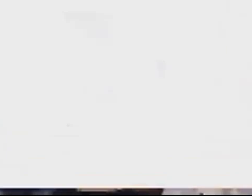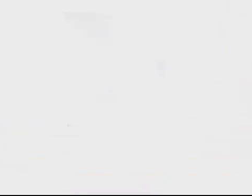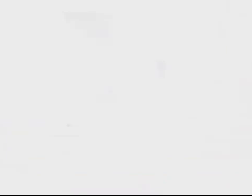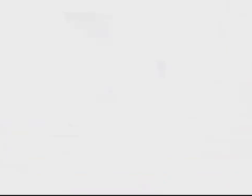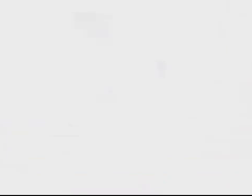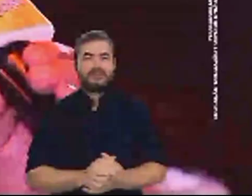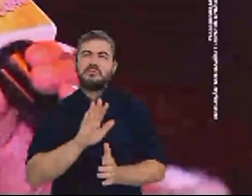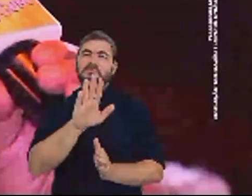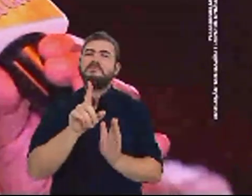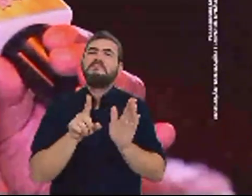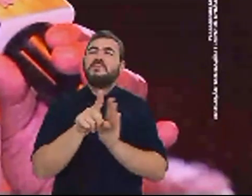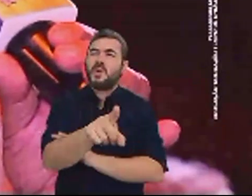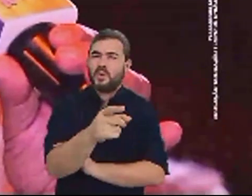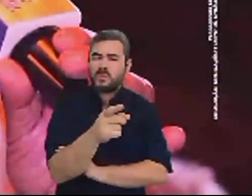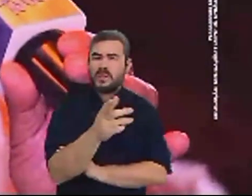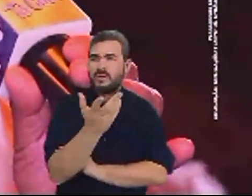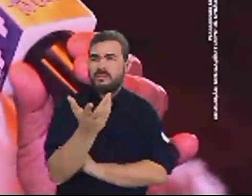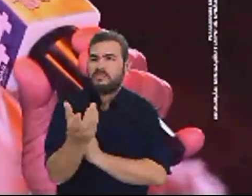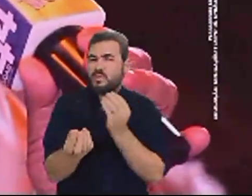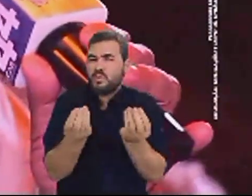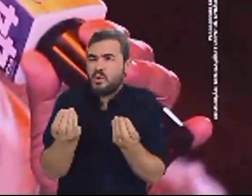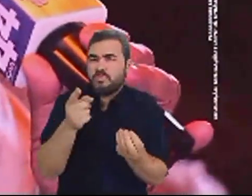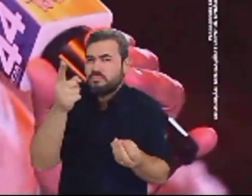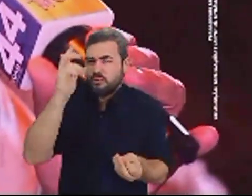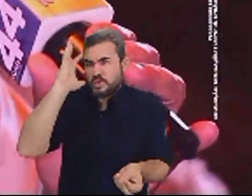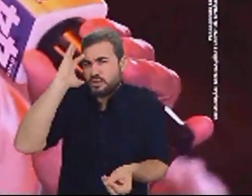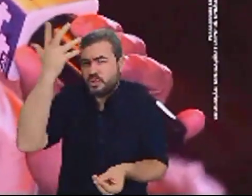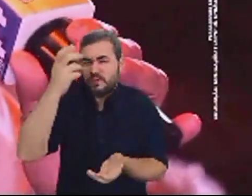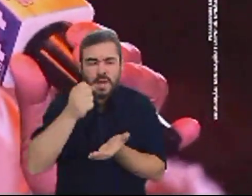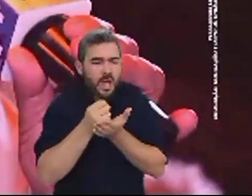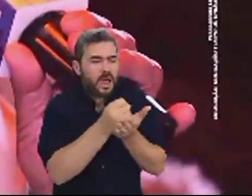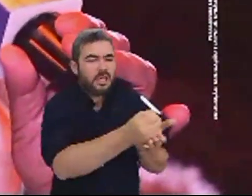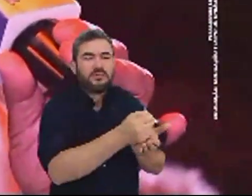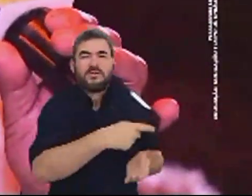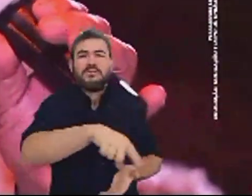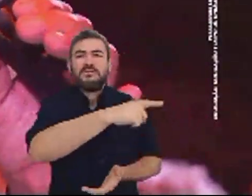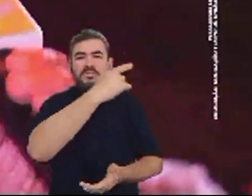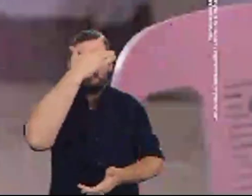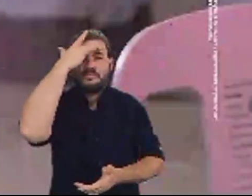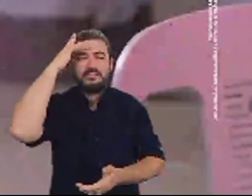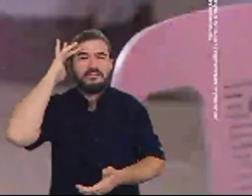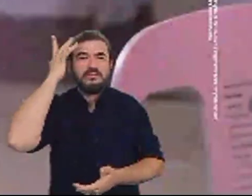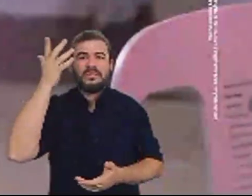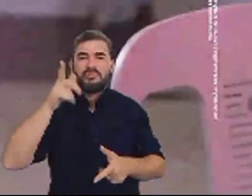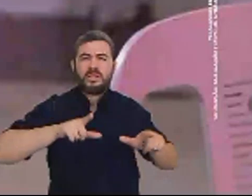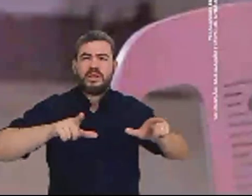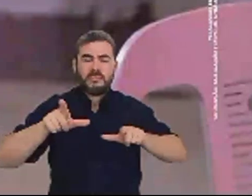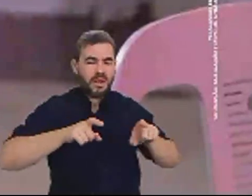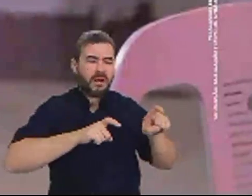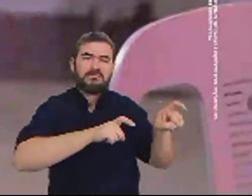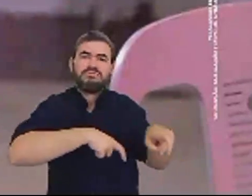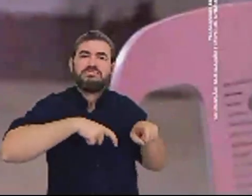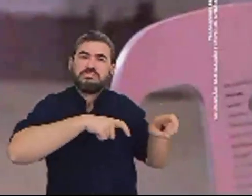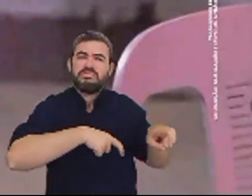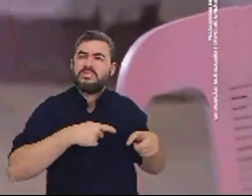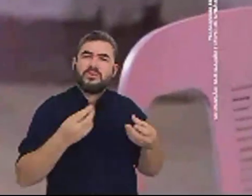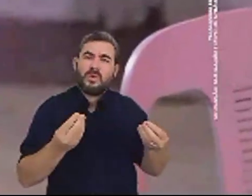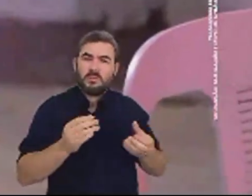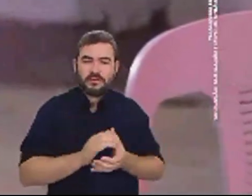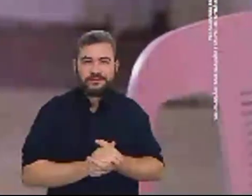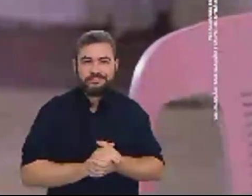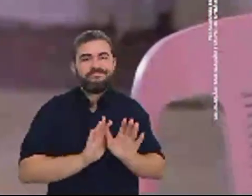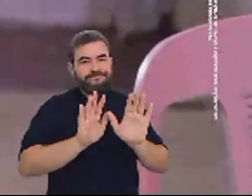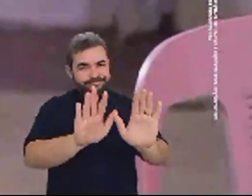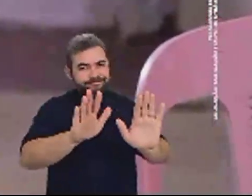queria saber do senhor o que o senhor pode fazer para ajudar o pessoal da agricultura familiar eu sei muito bem o que é plantar milho